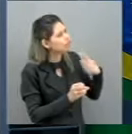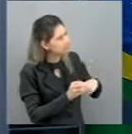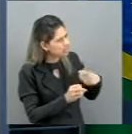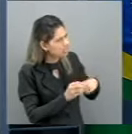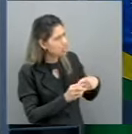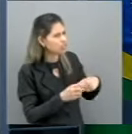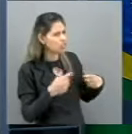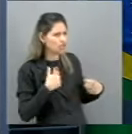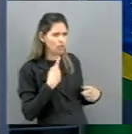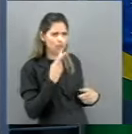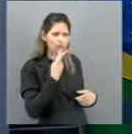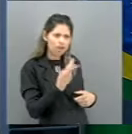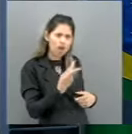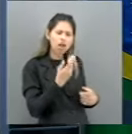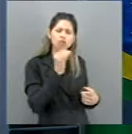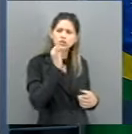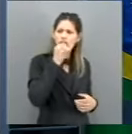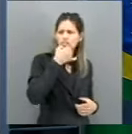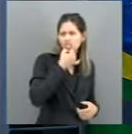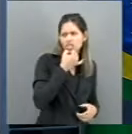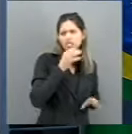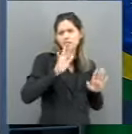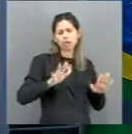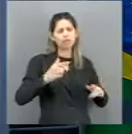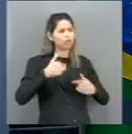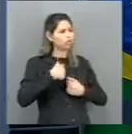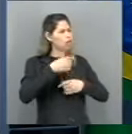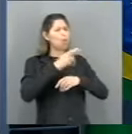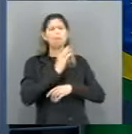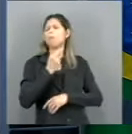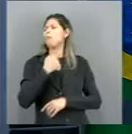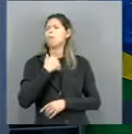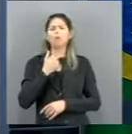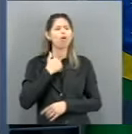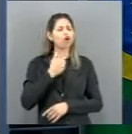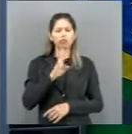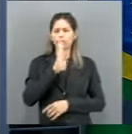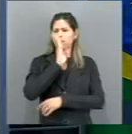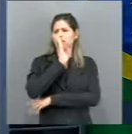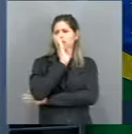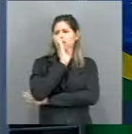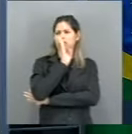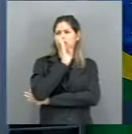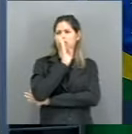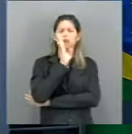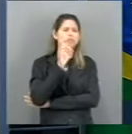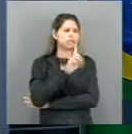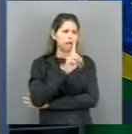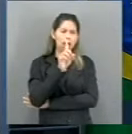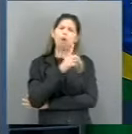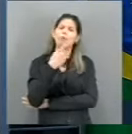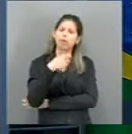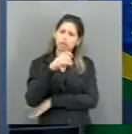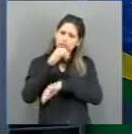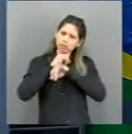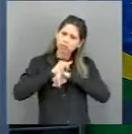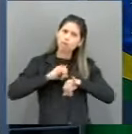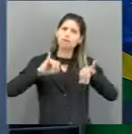tristeza, mas eu não posso omitir os fatos. Aconteceram. O cenário é triste.